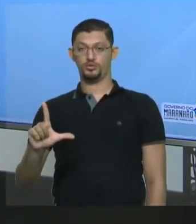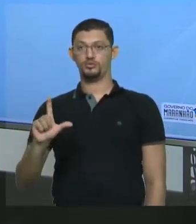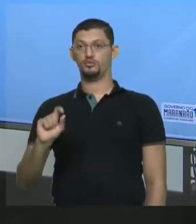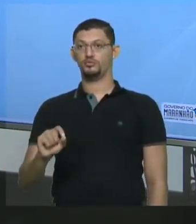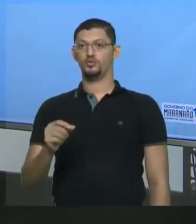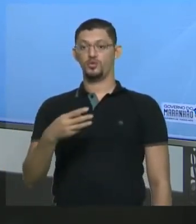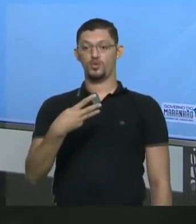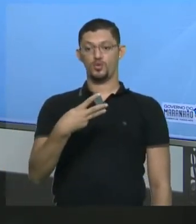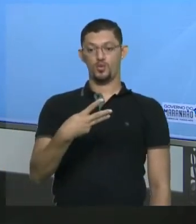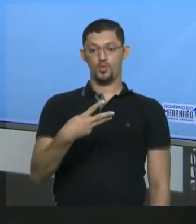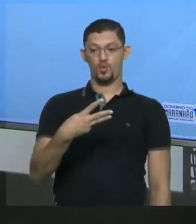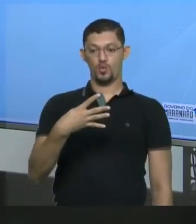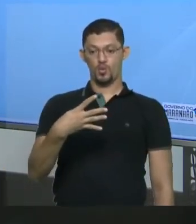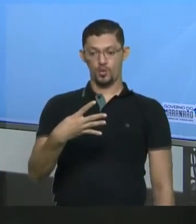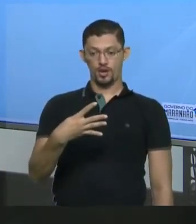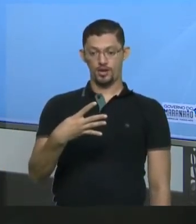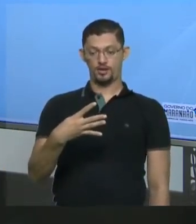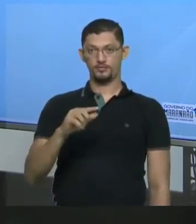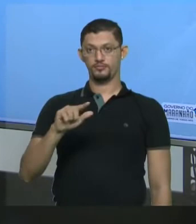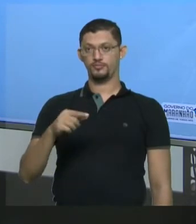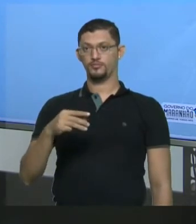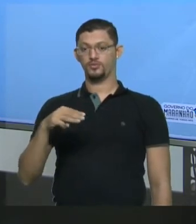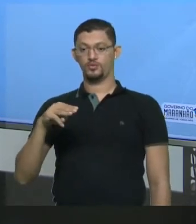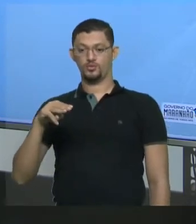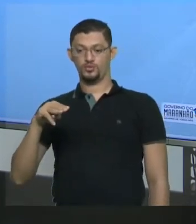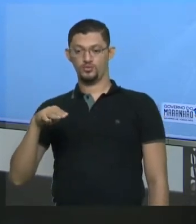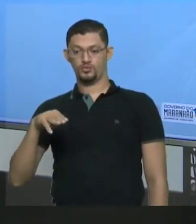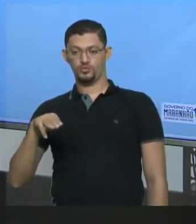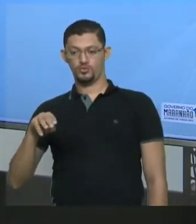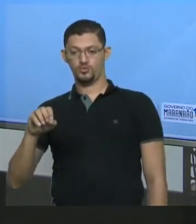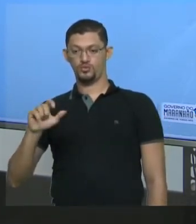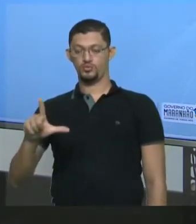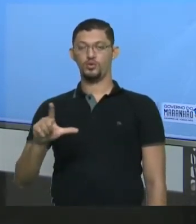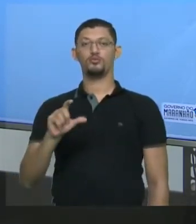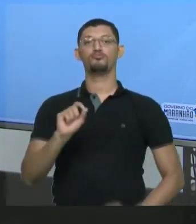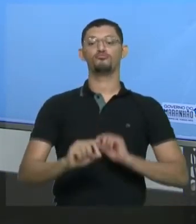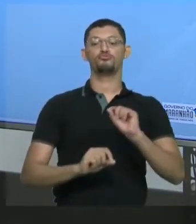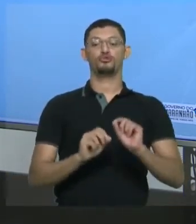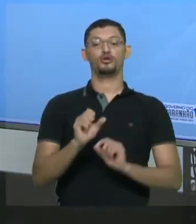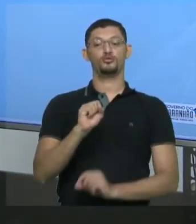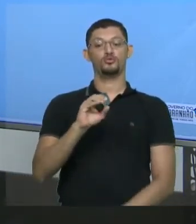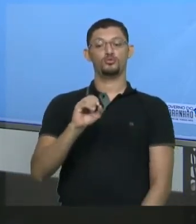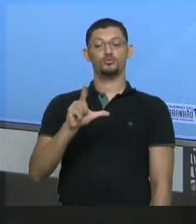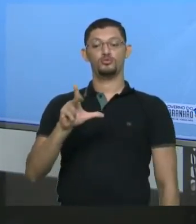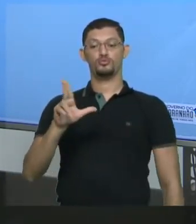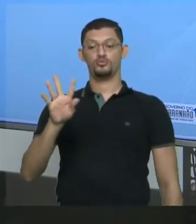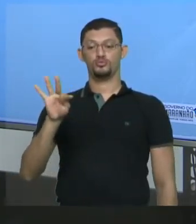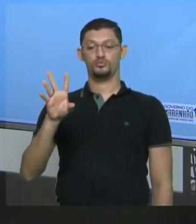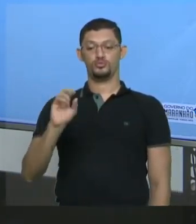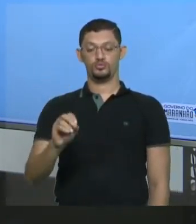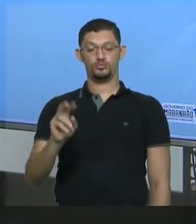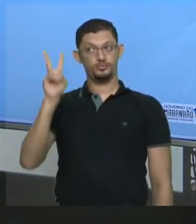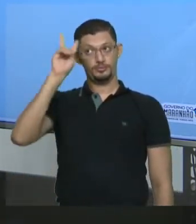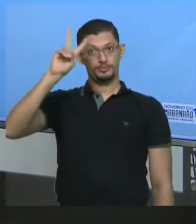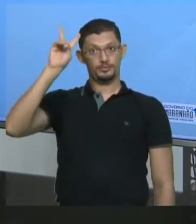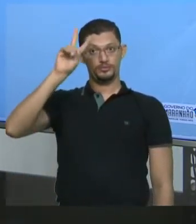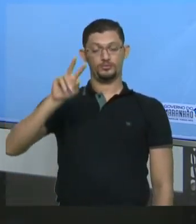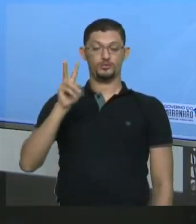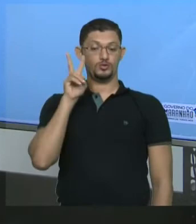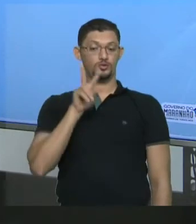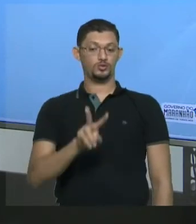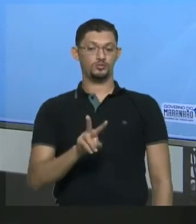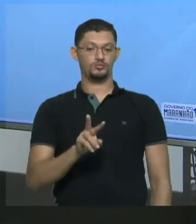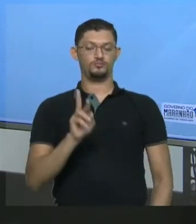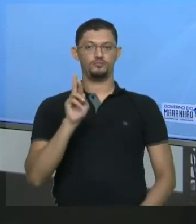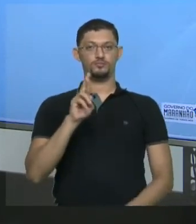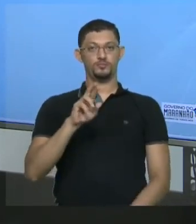eu tenho 4 mols em matéria do soluto. Tudo bem, pessoal? Lembra, pessoal, recapitulando, dá para ver que como